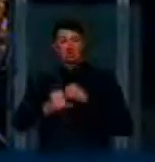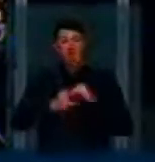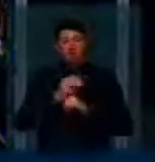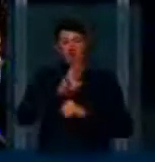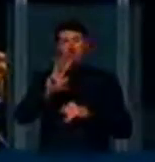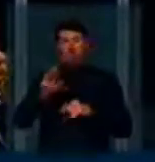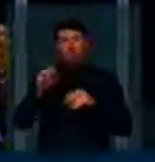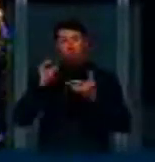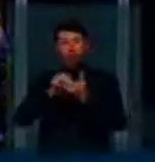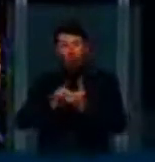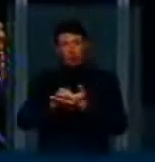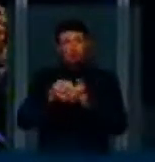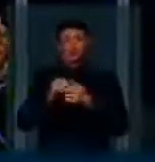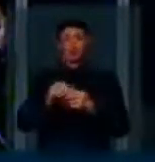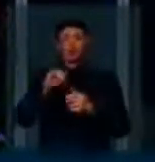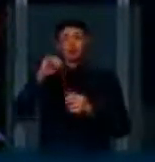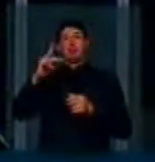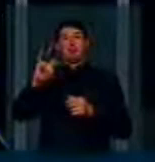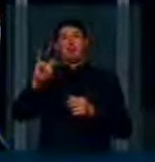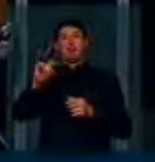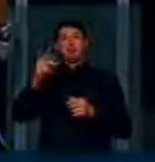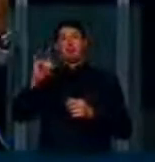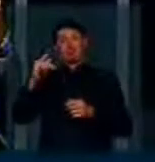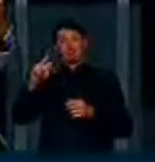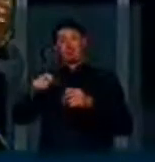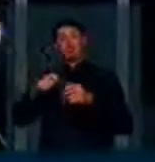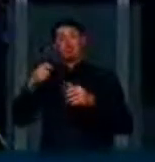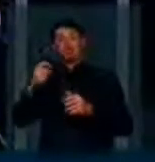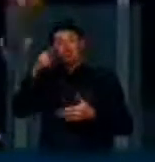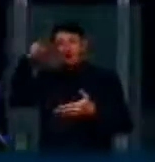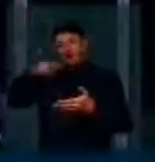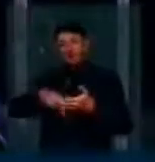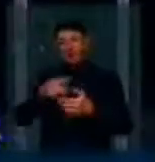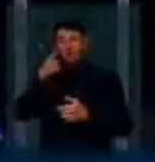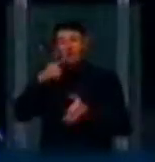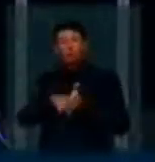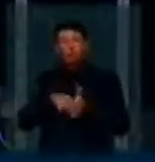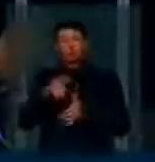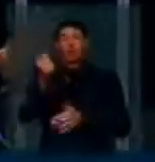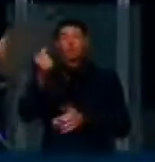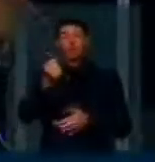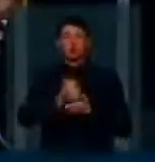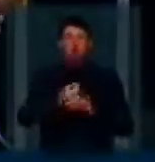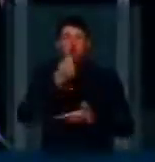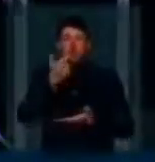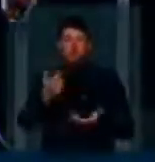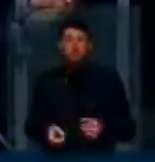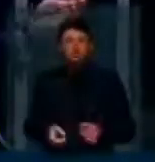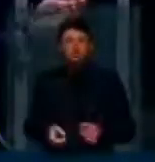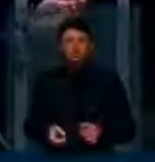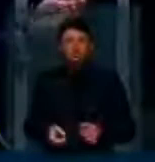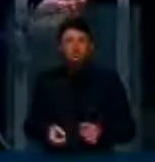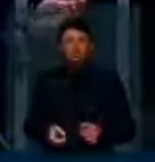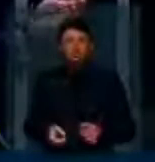armazenem os IPs de quem lê o site da farmácia para consultar o preço de um remédio, por exemplo. Eu sei que não é isso que os propõe,